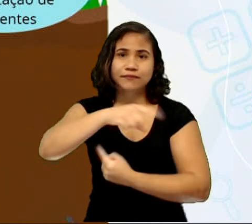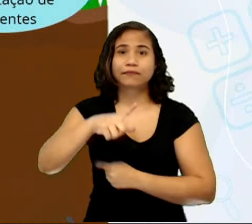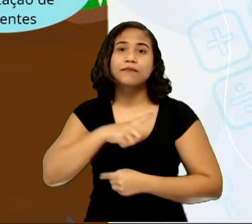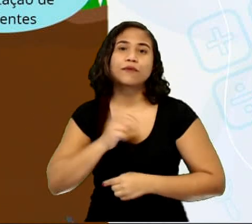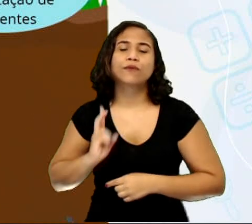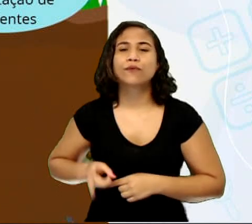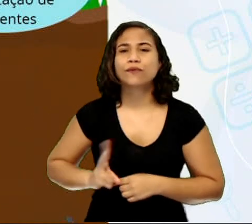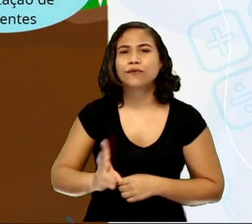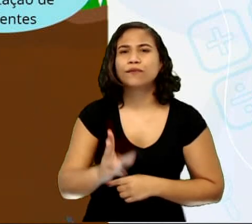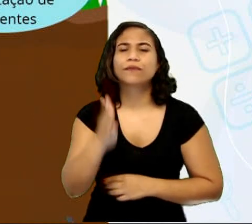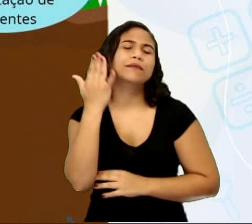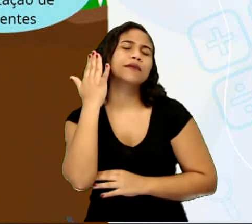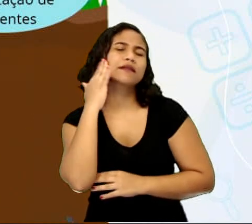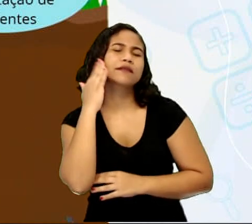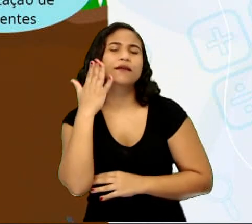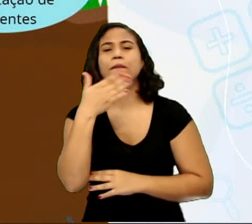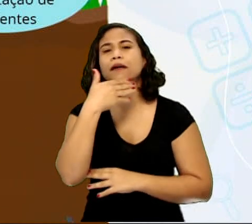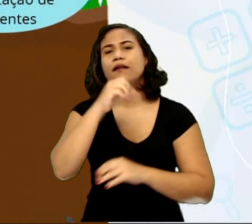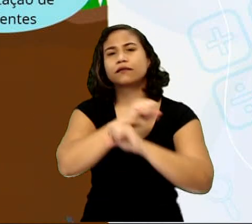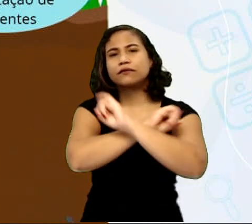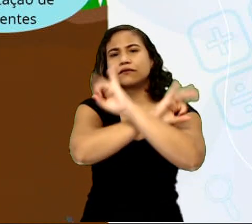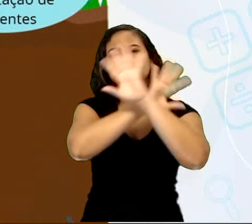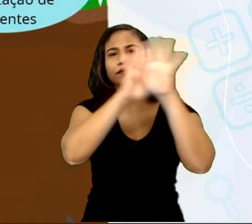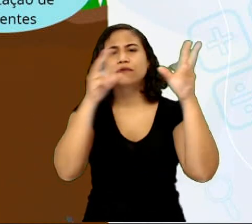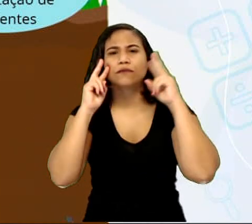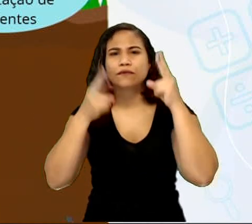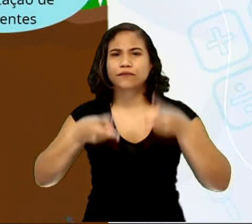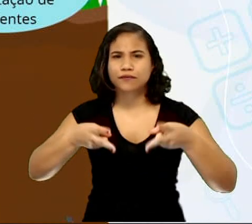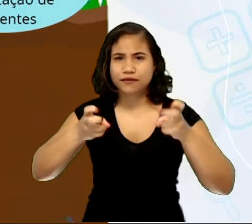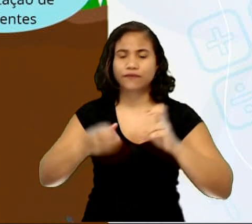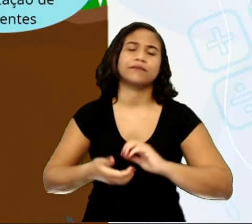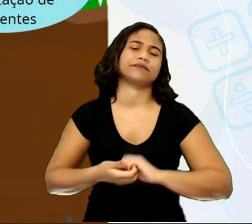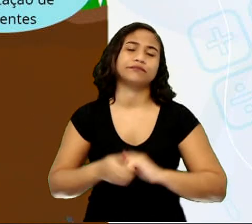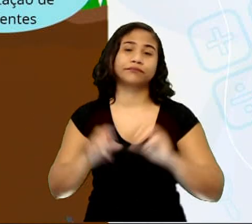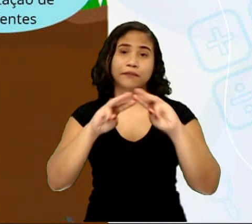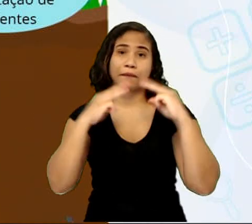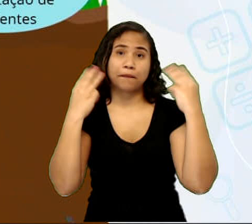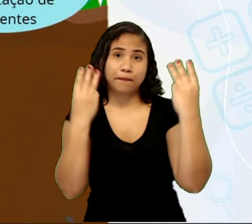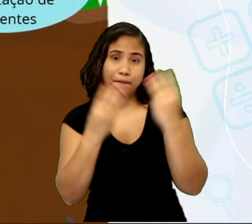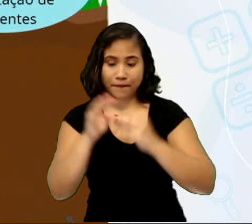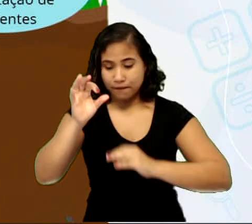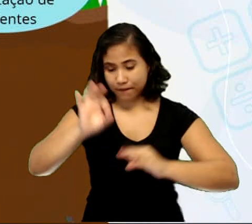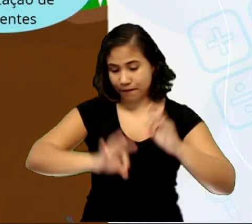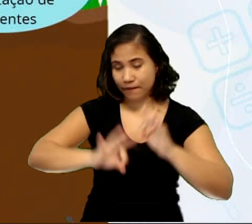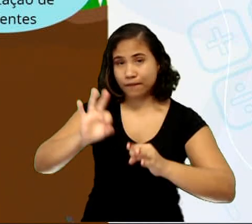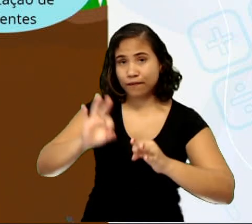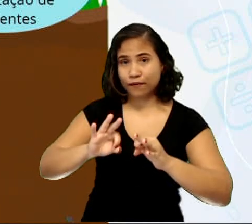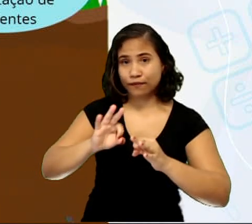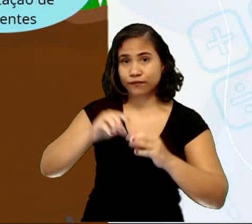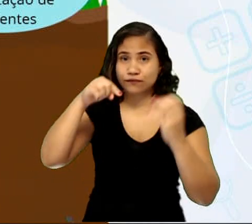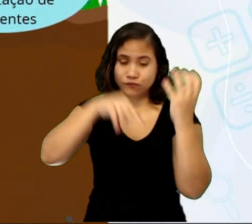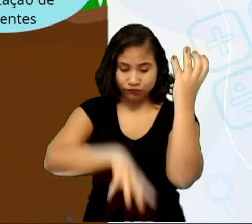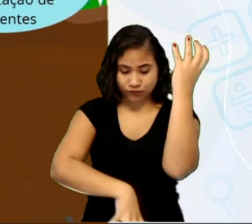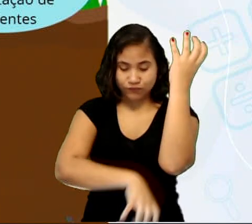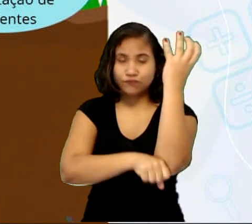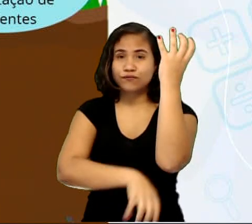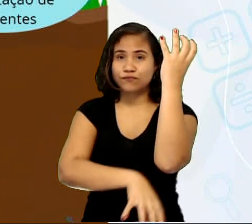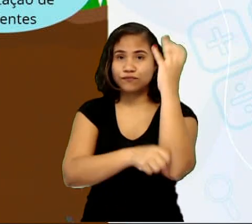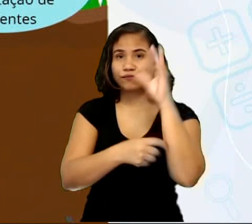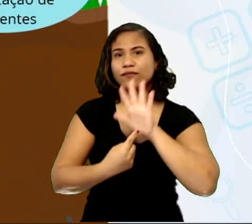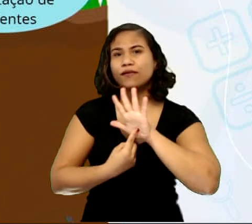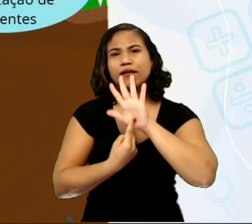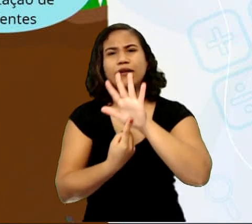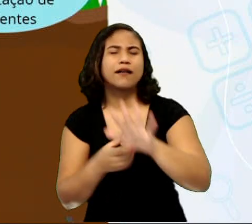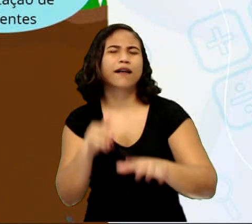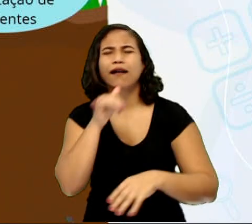Para entendermos melhor, veja só. A matéria orgânica do solo apresenta em torno